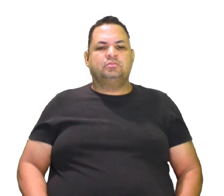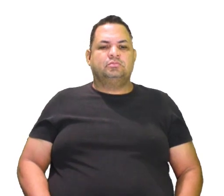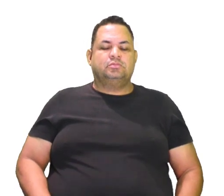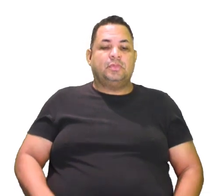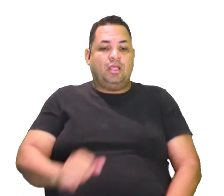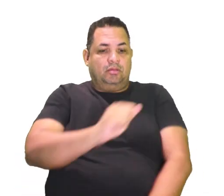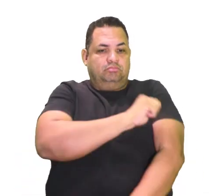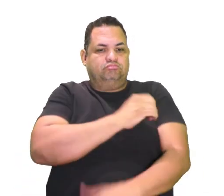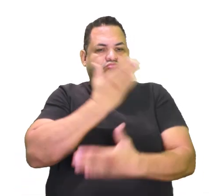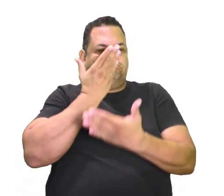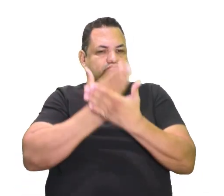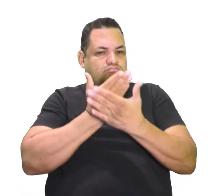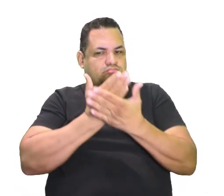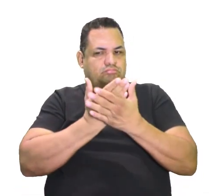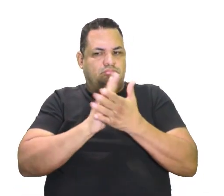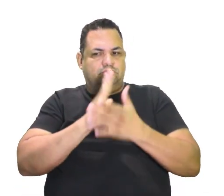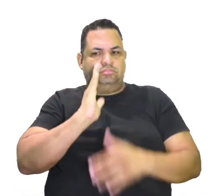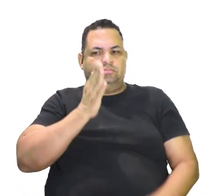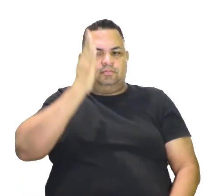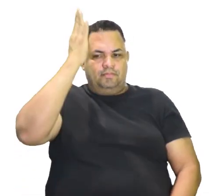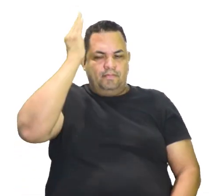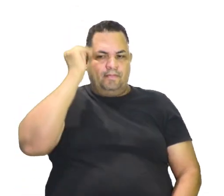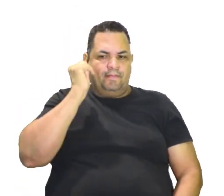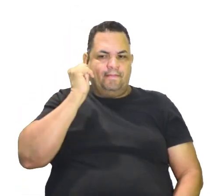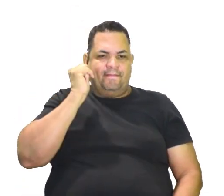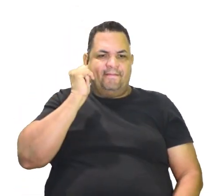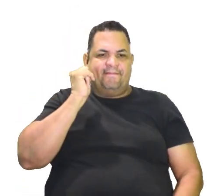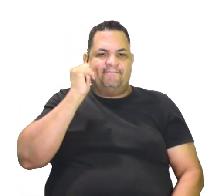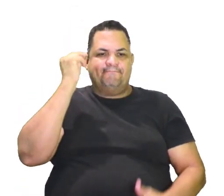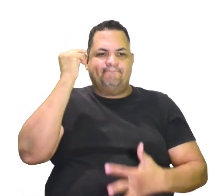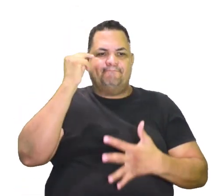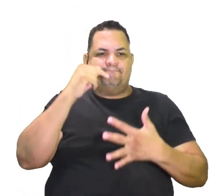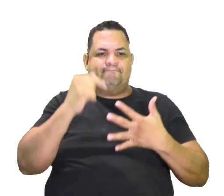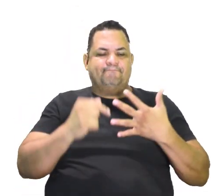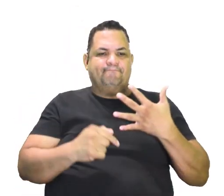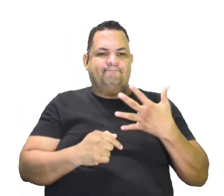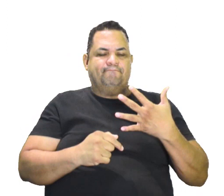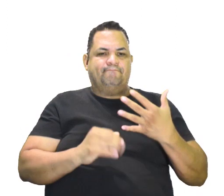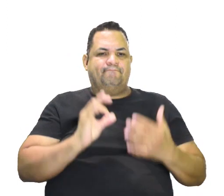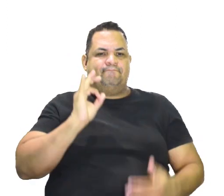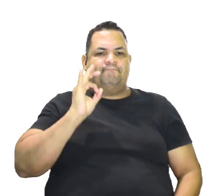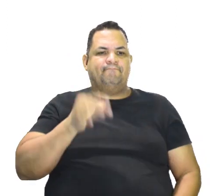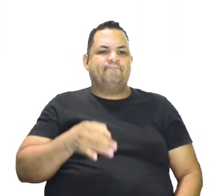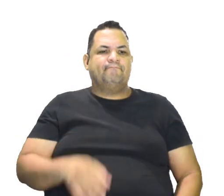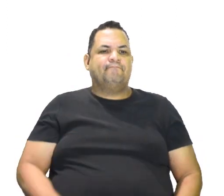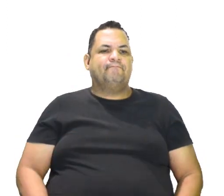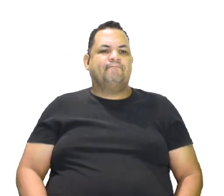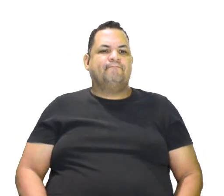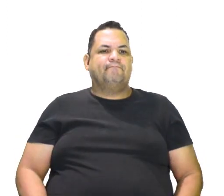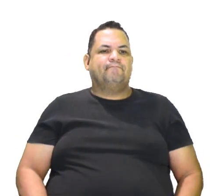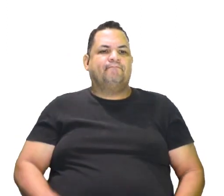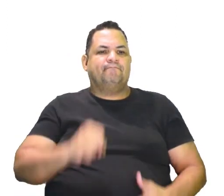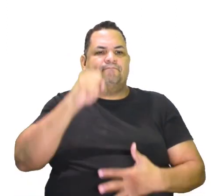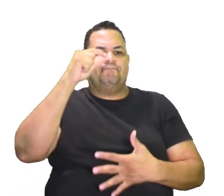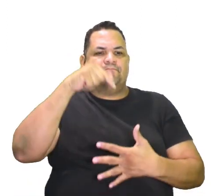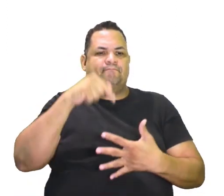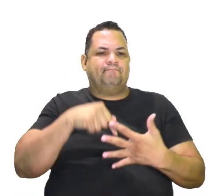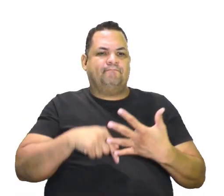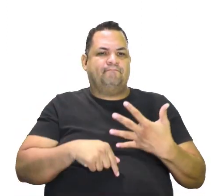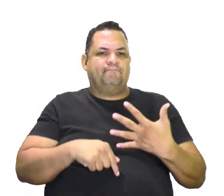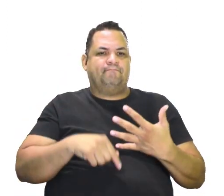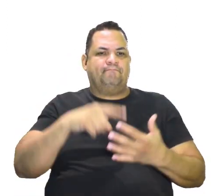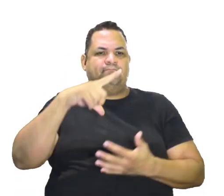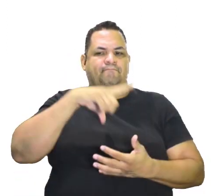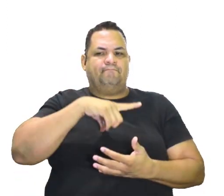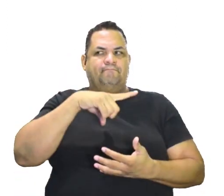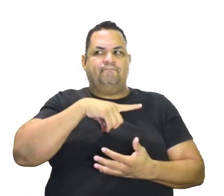atento, já sabe que o item correto entre essas alternativas aqui, você tem